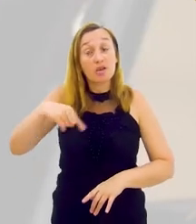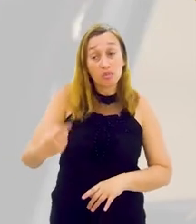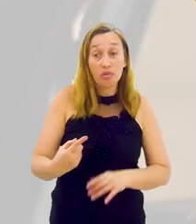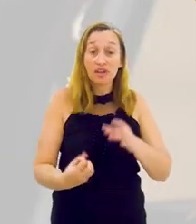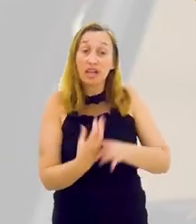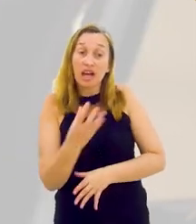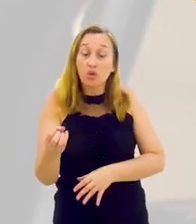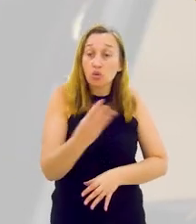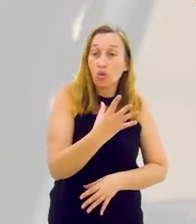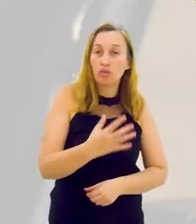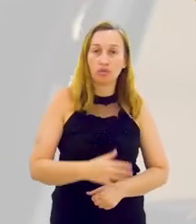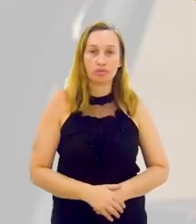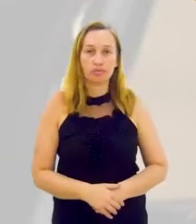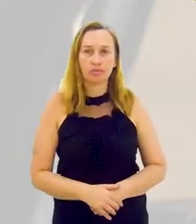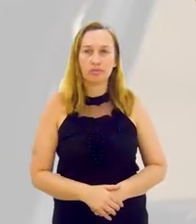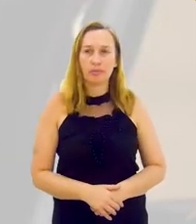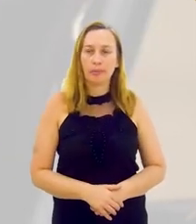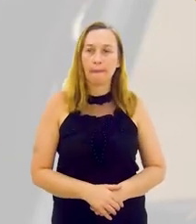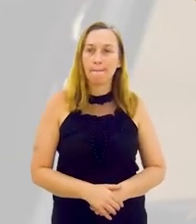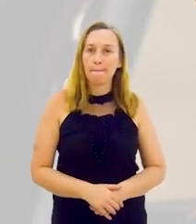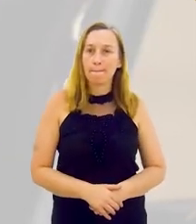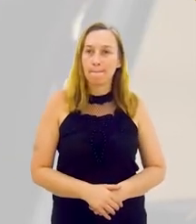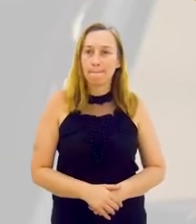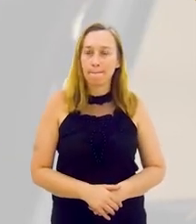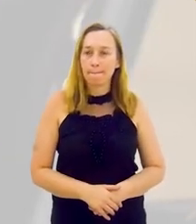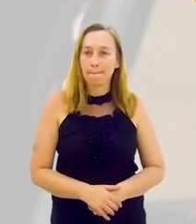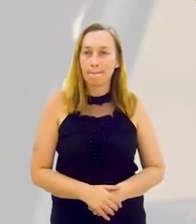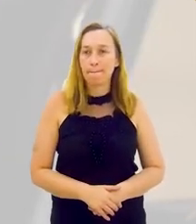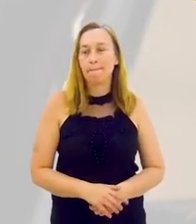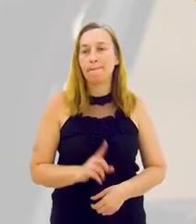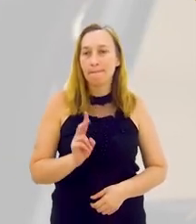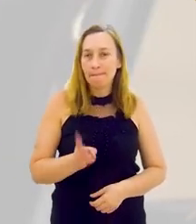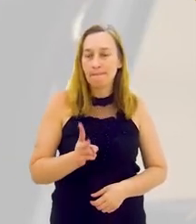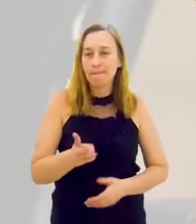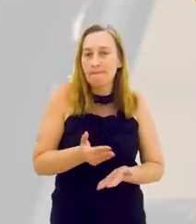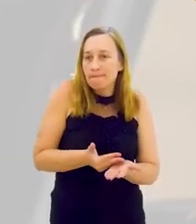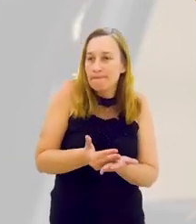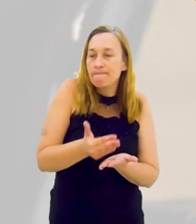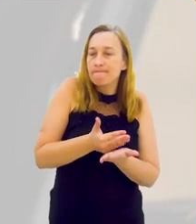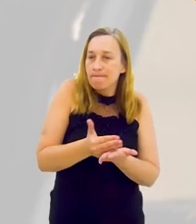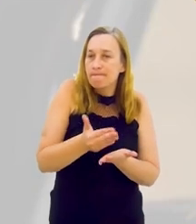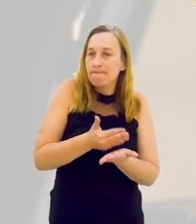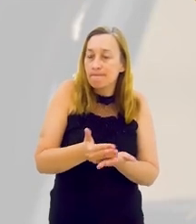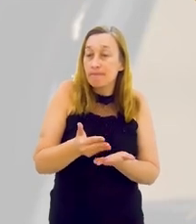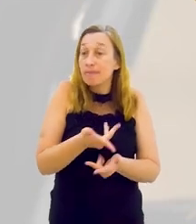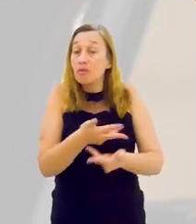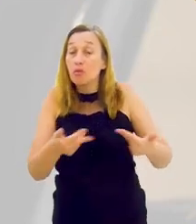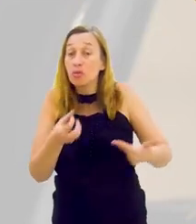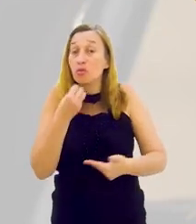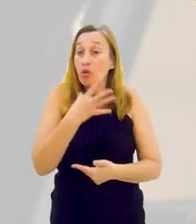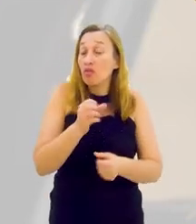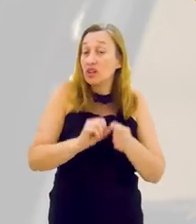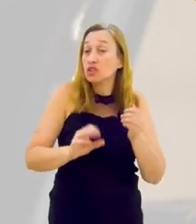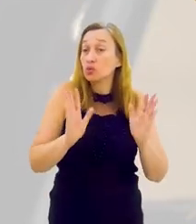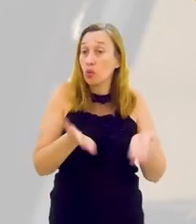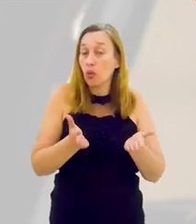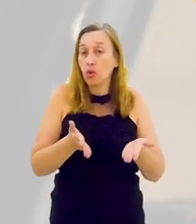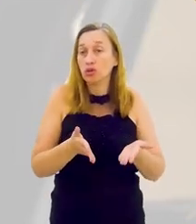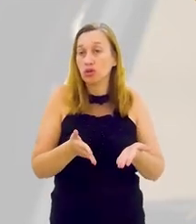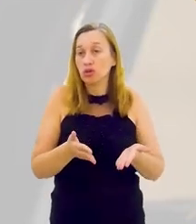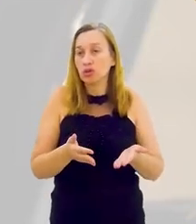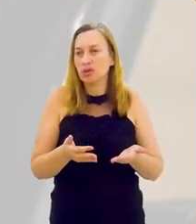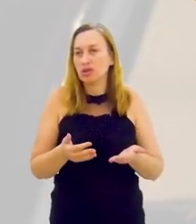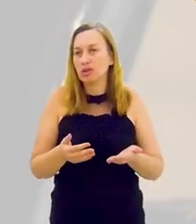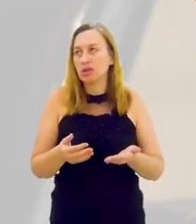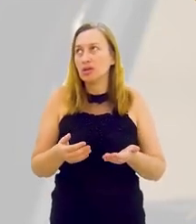primeiro, vai ver o que existe, vai integrar e, depois, a gente vai propor uma coisa nova. Não fica... Sempre partindo do